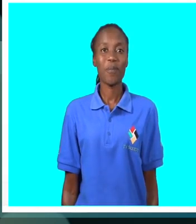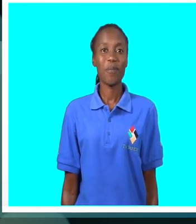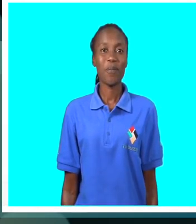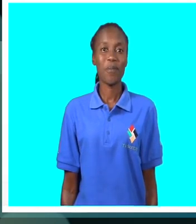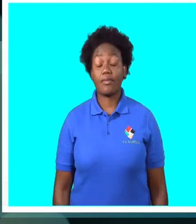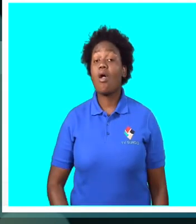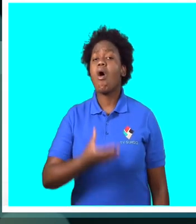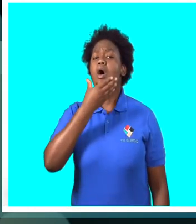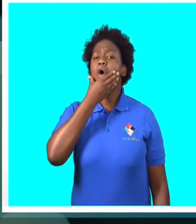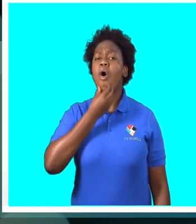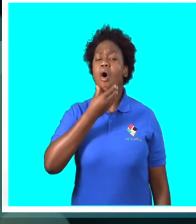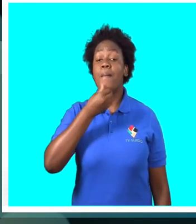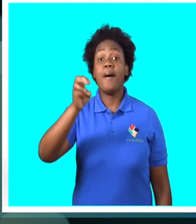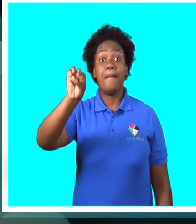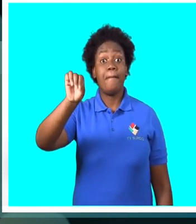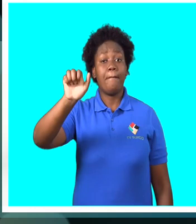nela.